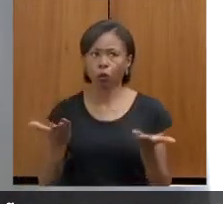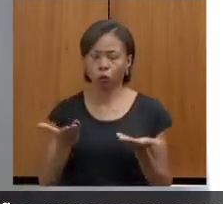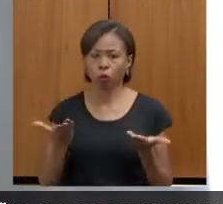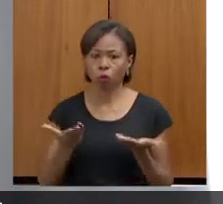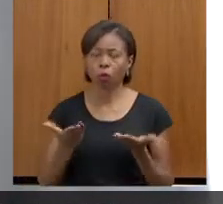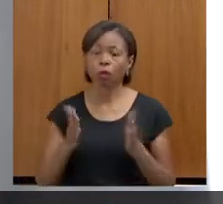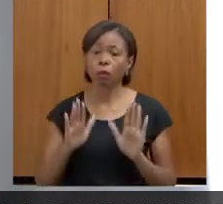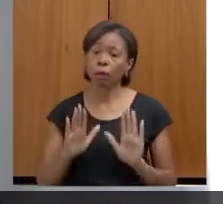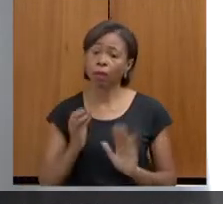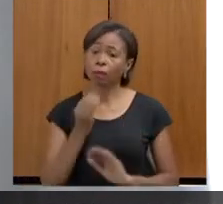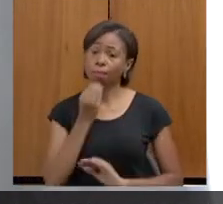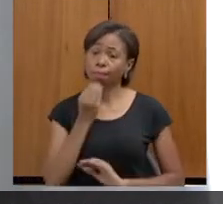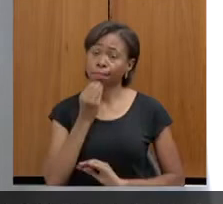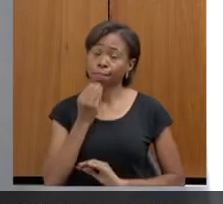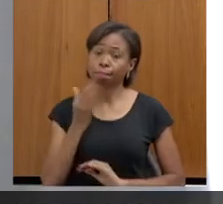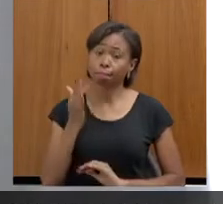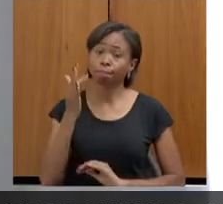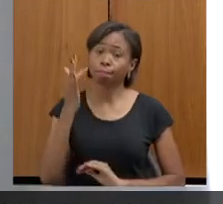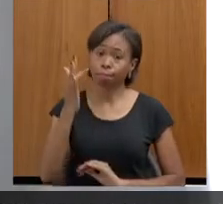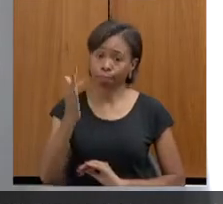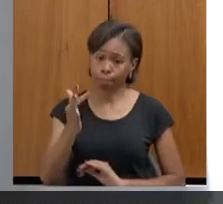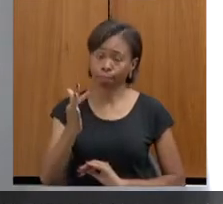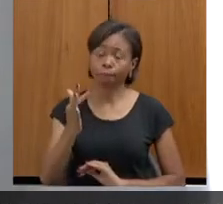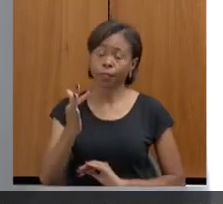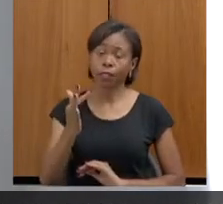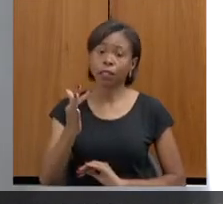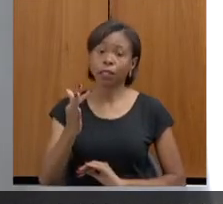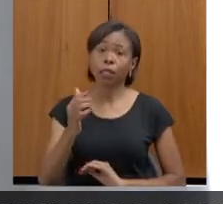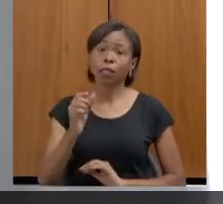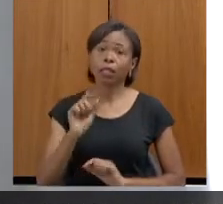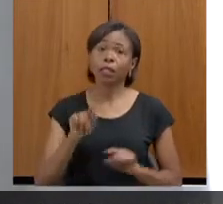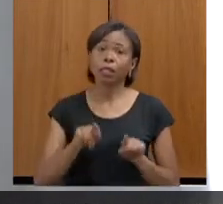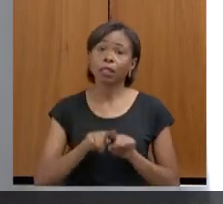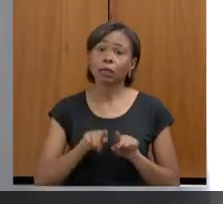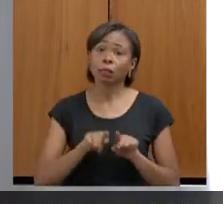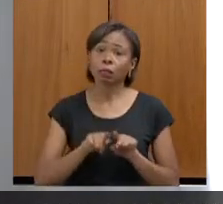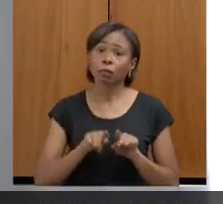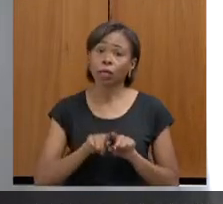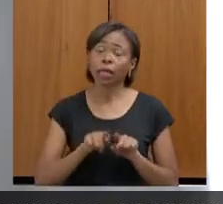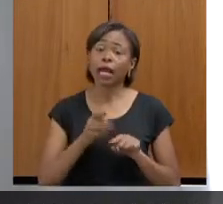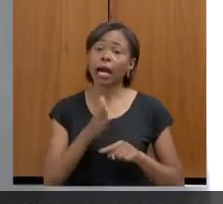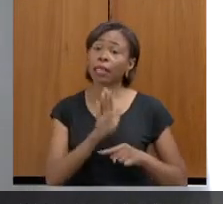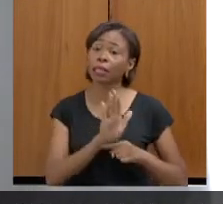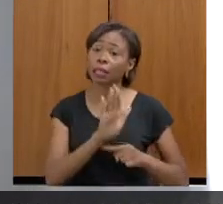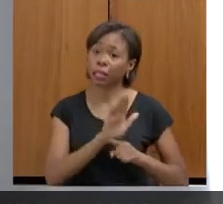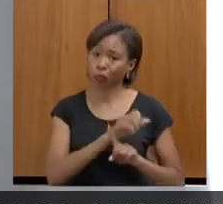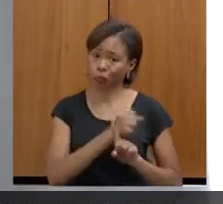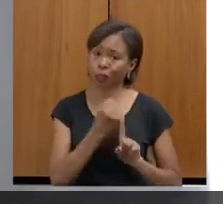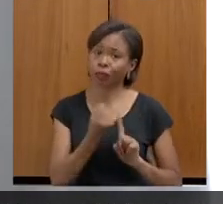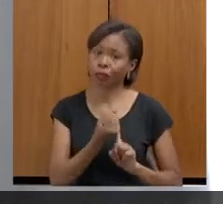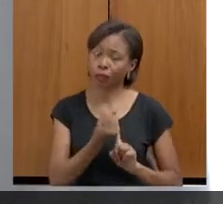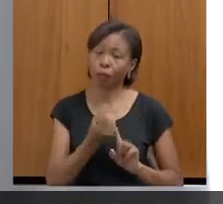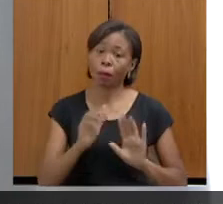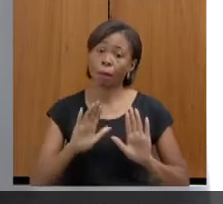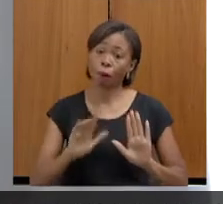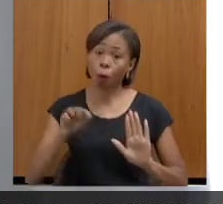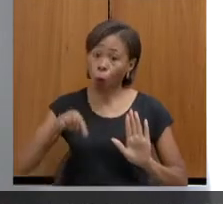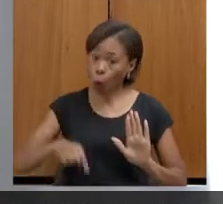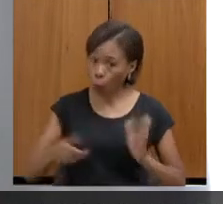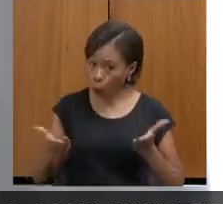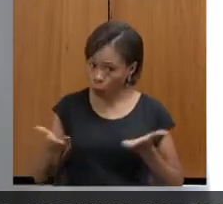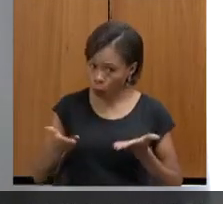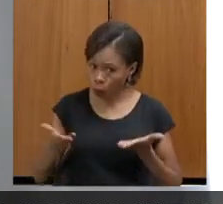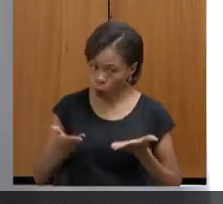pretende ter, seria ideal que a gente tivesse um investigador analista também com formação e assistência social. Mas, atualmente, a gente tem